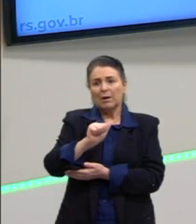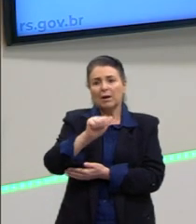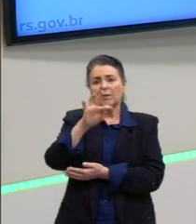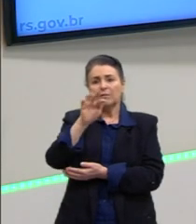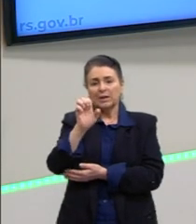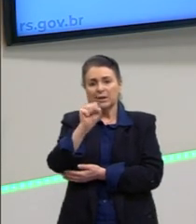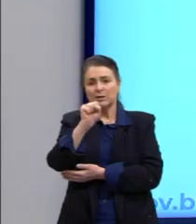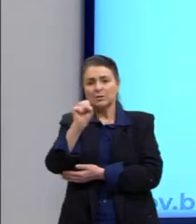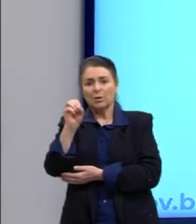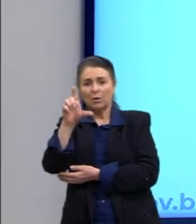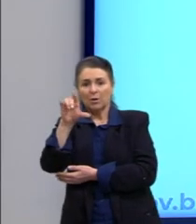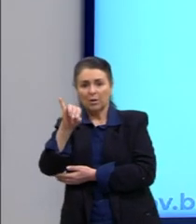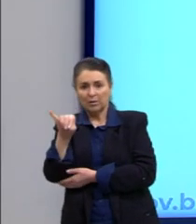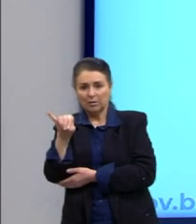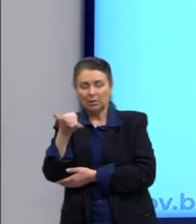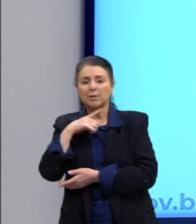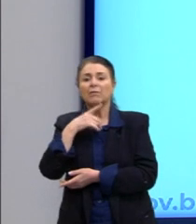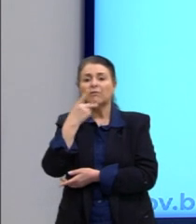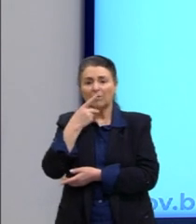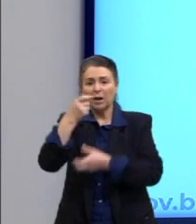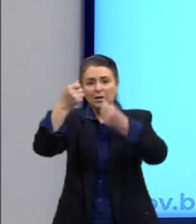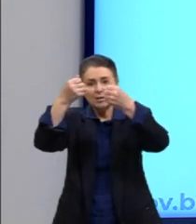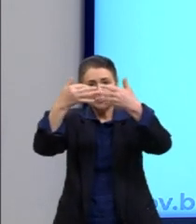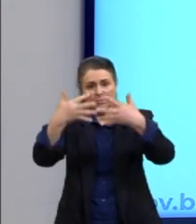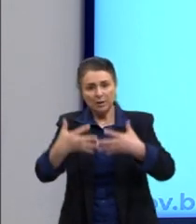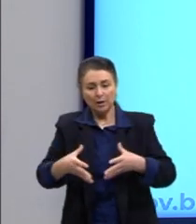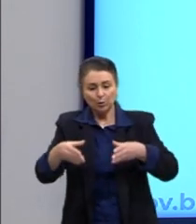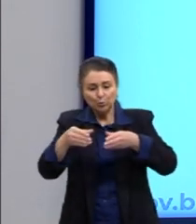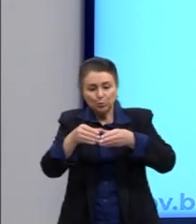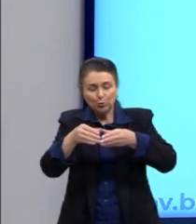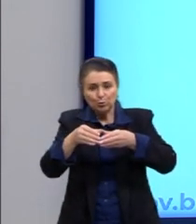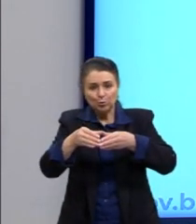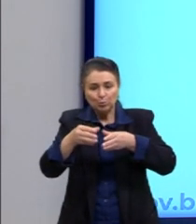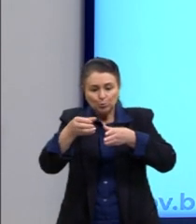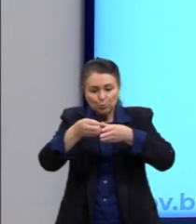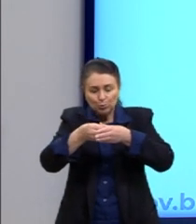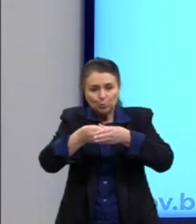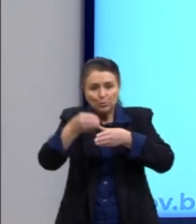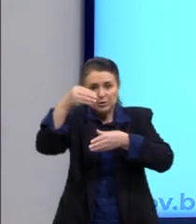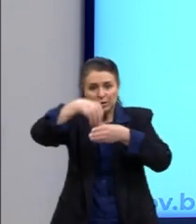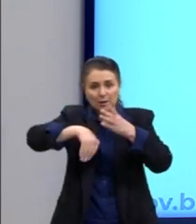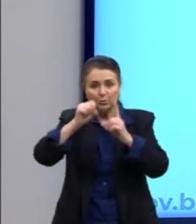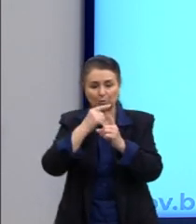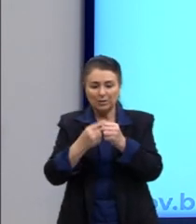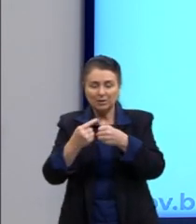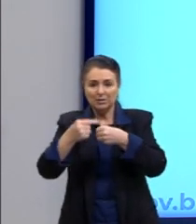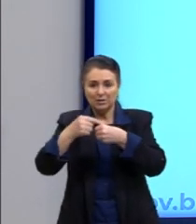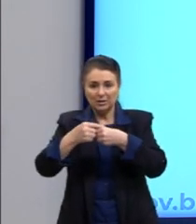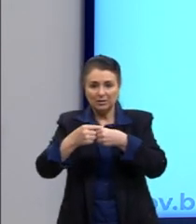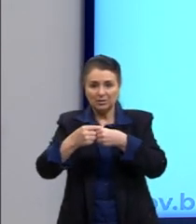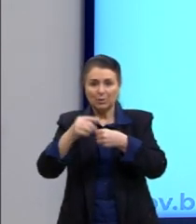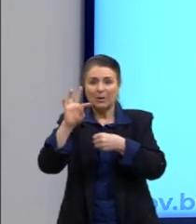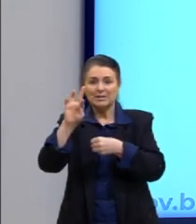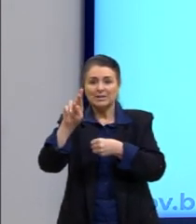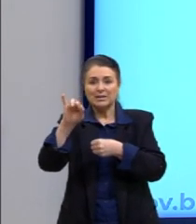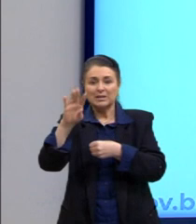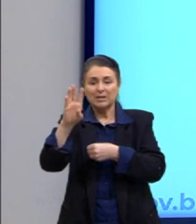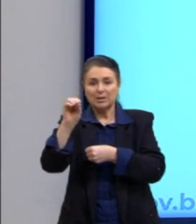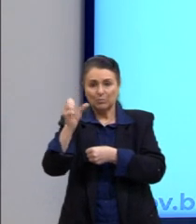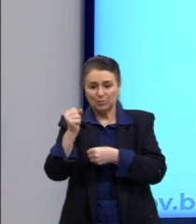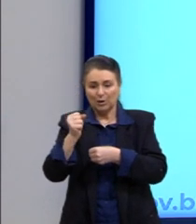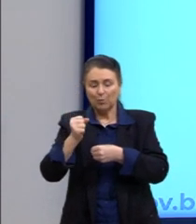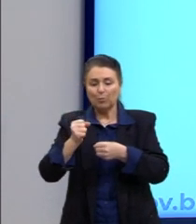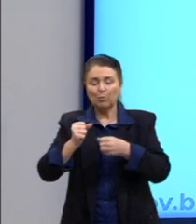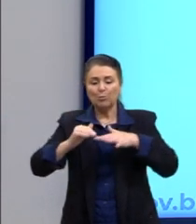a denúncia das tribos urbanas, né? Nesse movimento, nesse movimento dialético contra a indústria cultural,